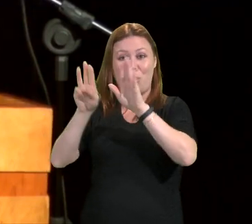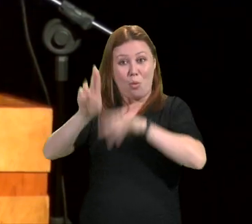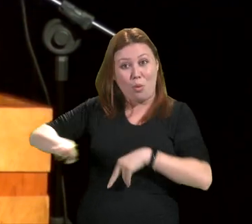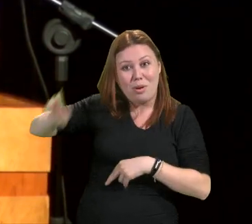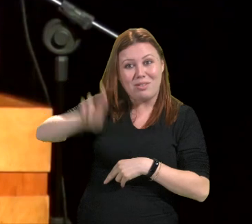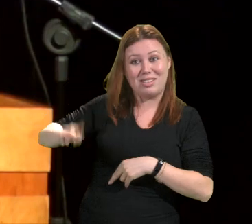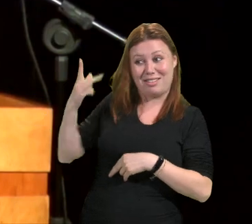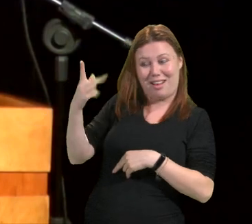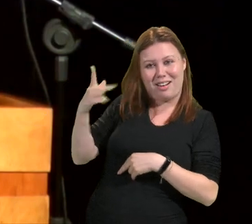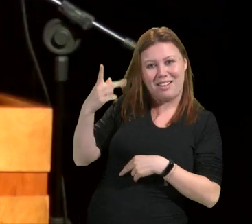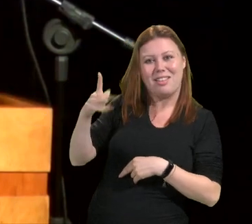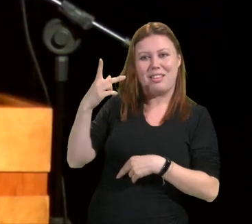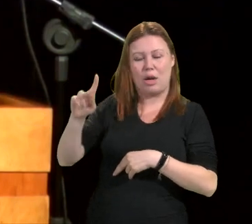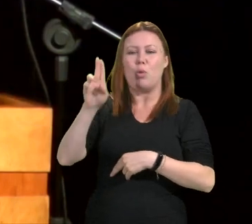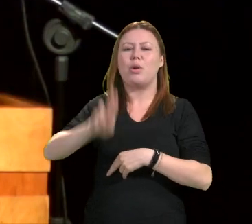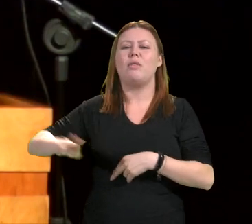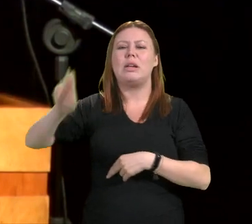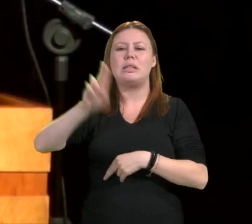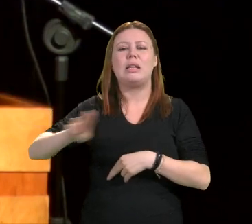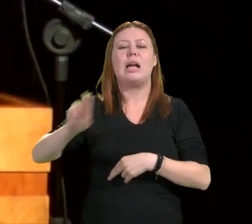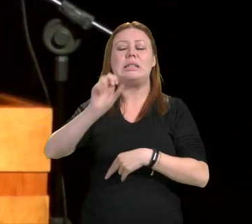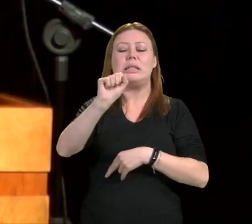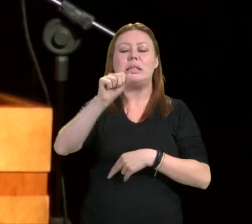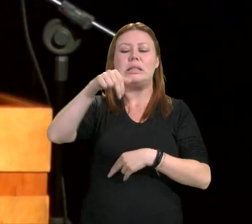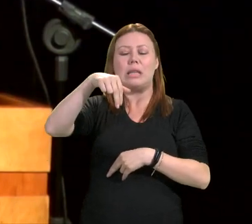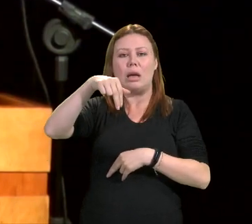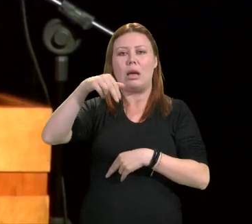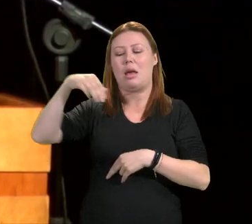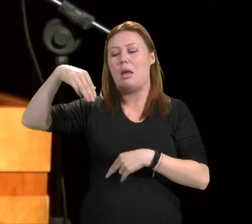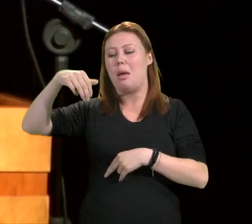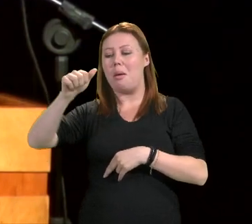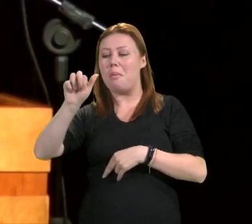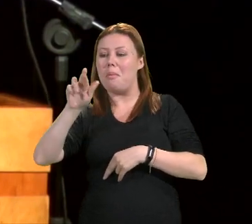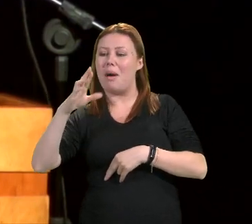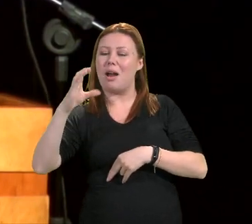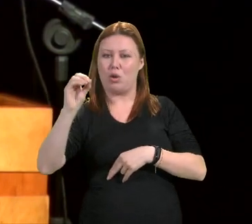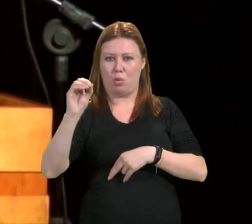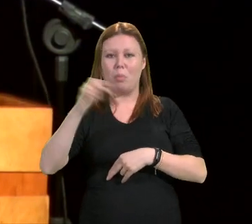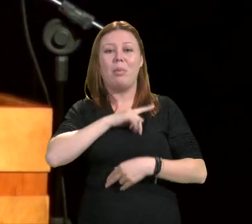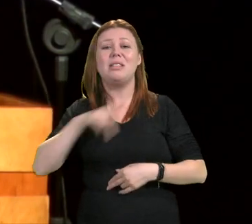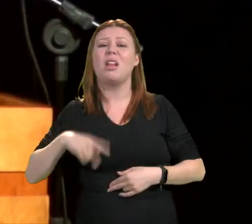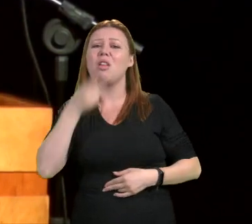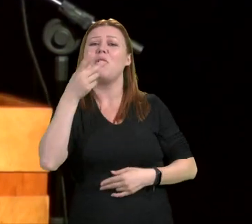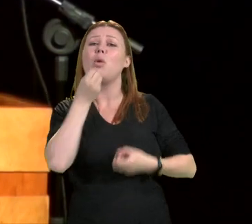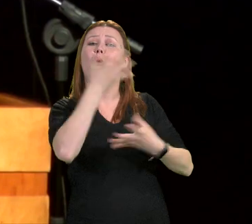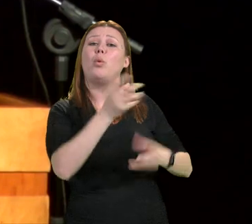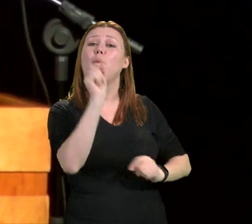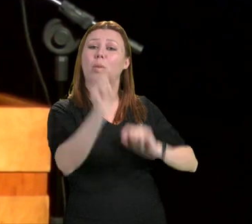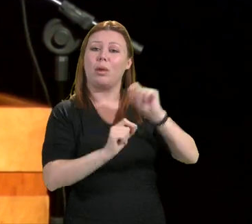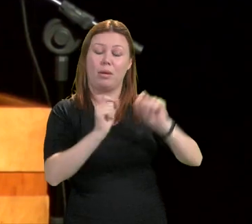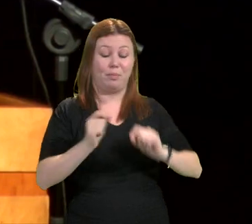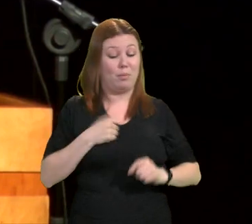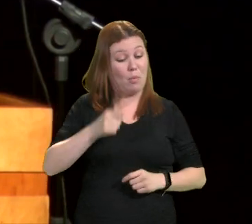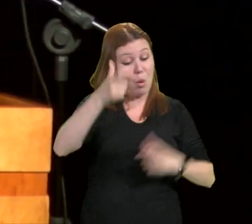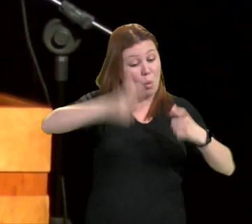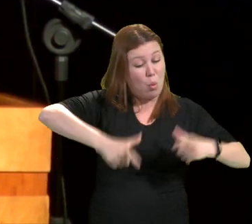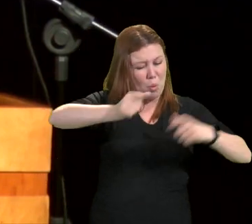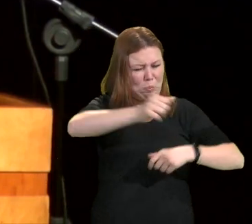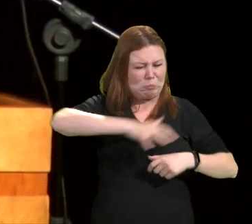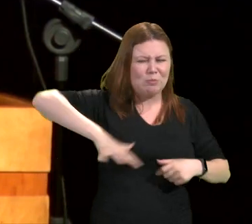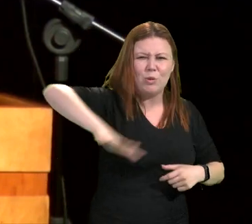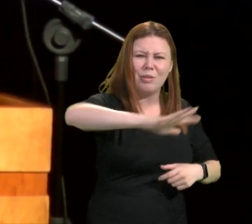Universidade Nacional San Marco, disse exatamente o seguinte, um ambiente tão plural e